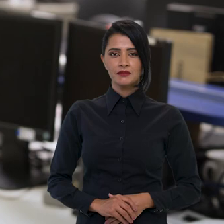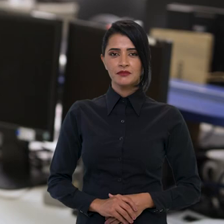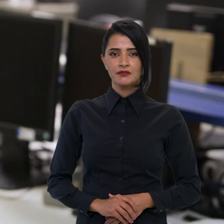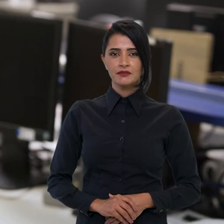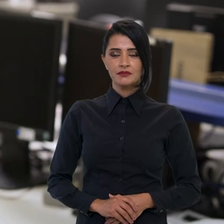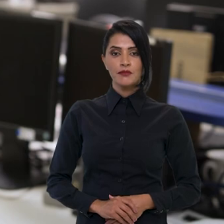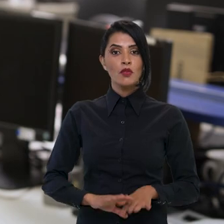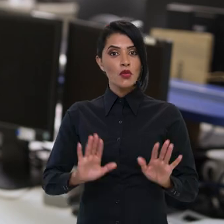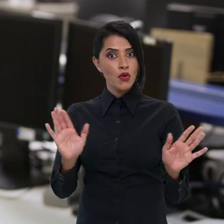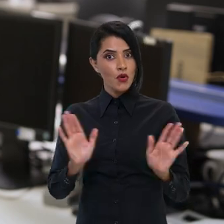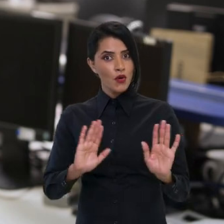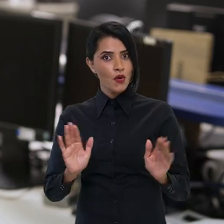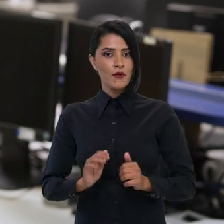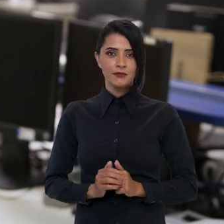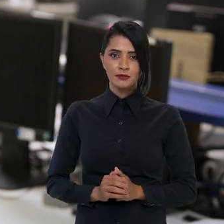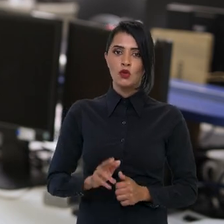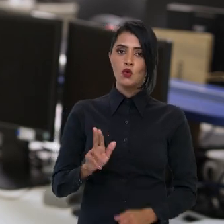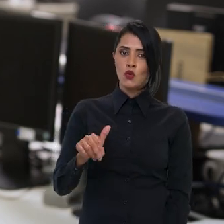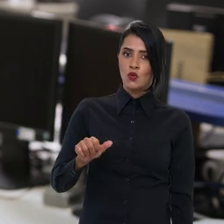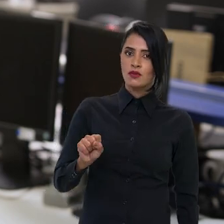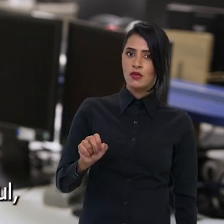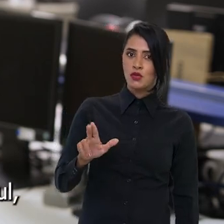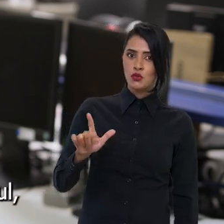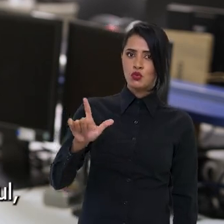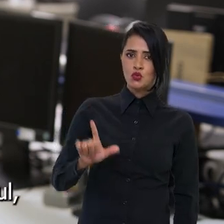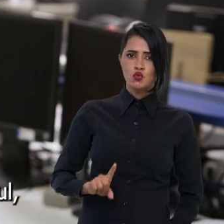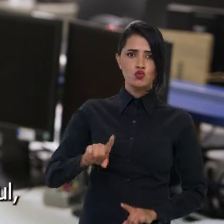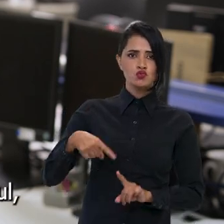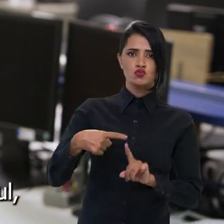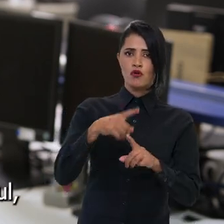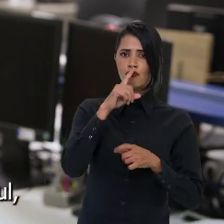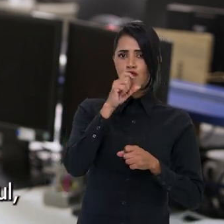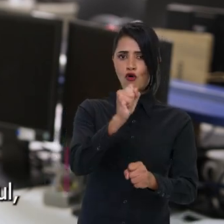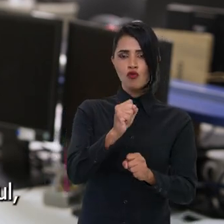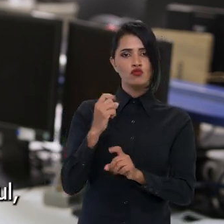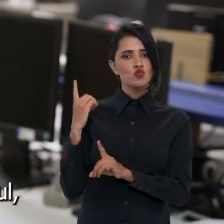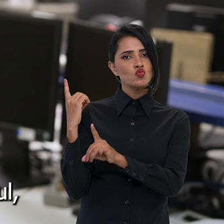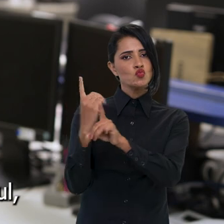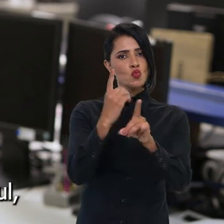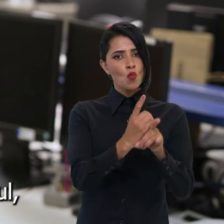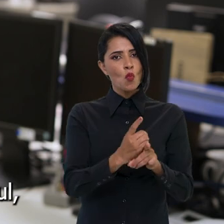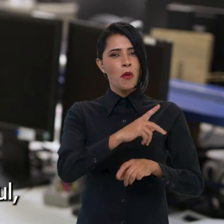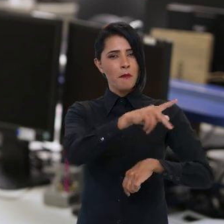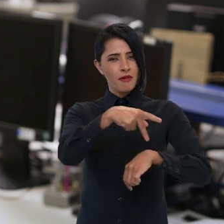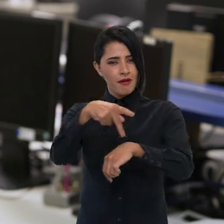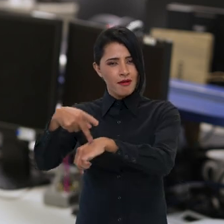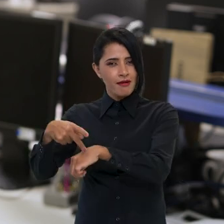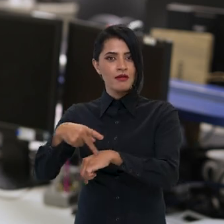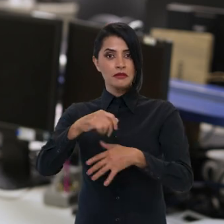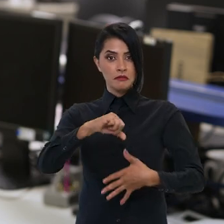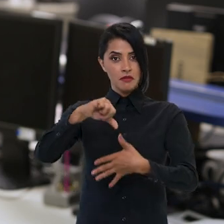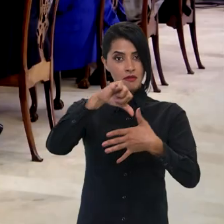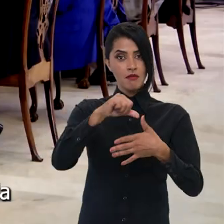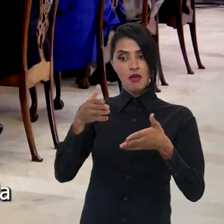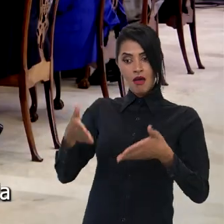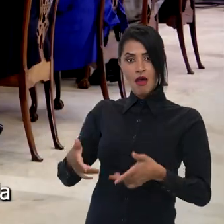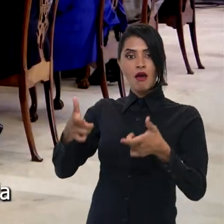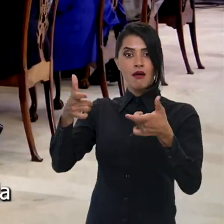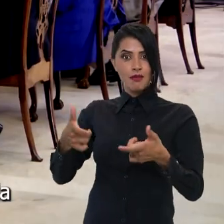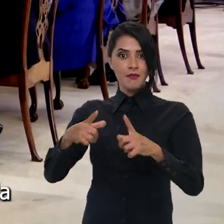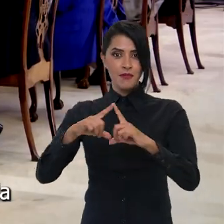Olá, o Nasul mais forte. O encontro entre os países da América do Sul aqui em Brasília